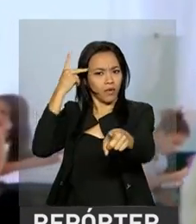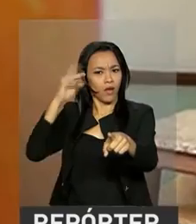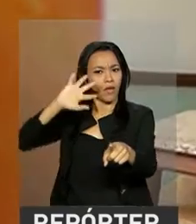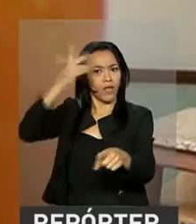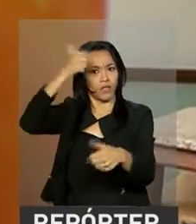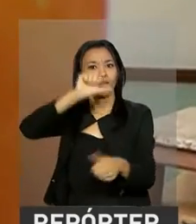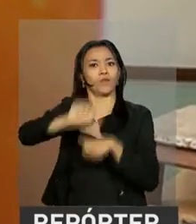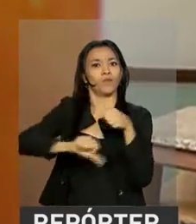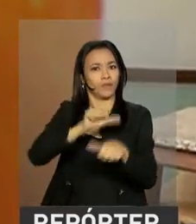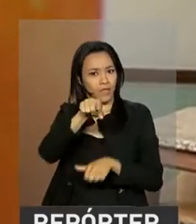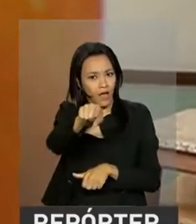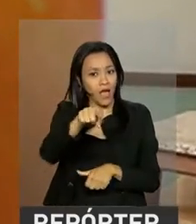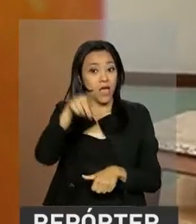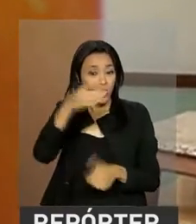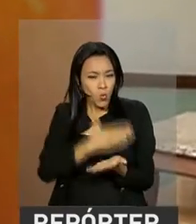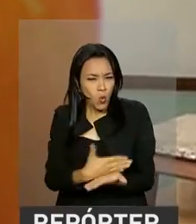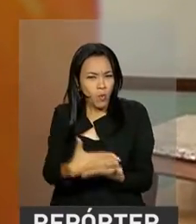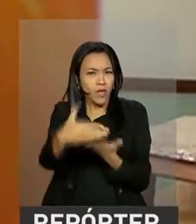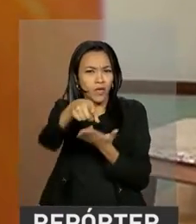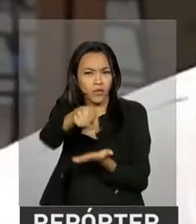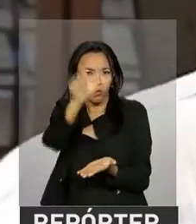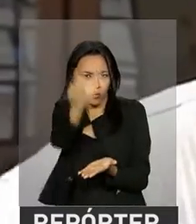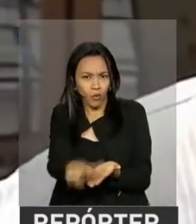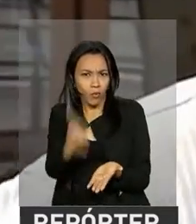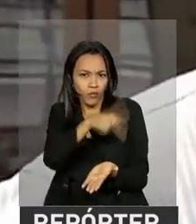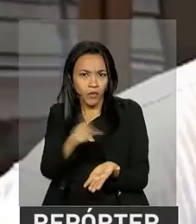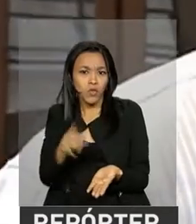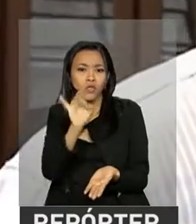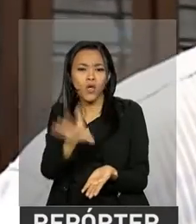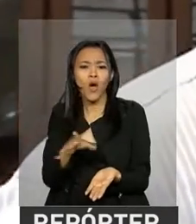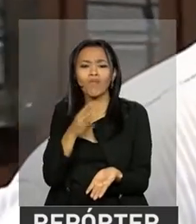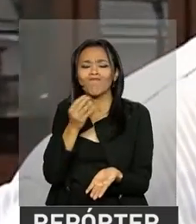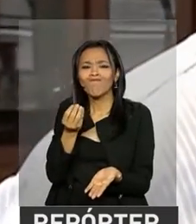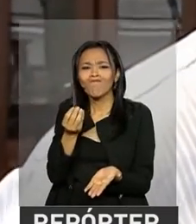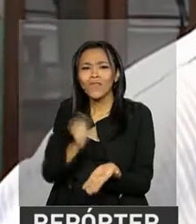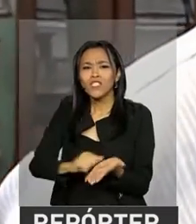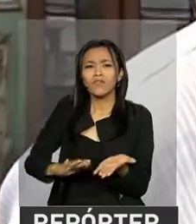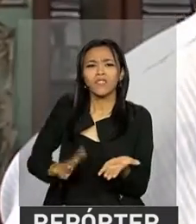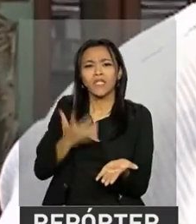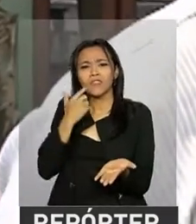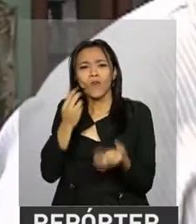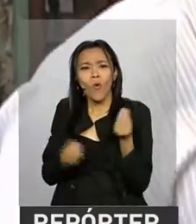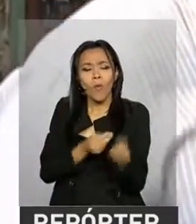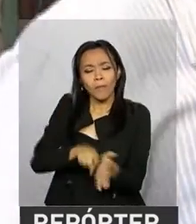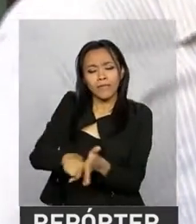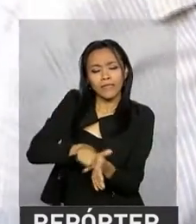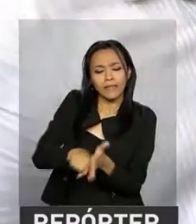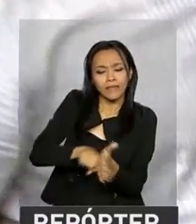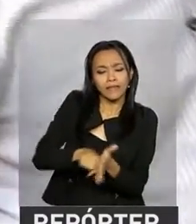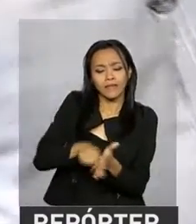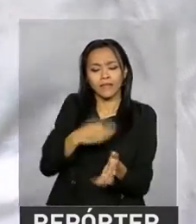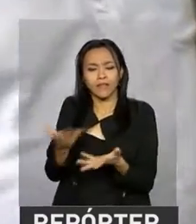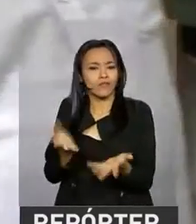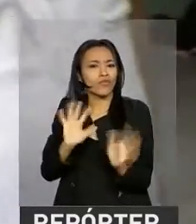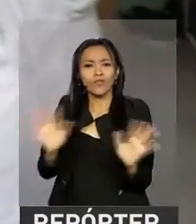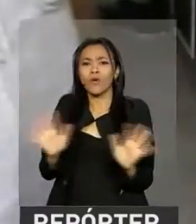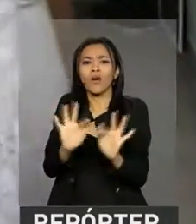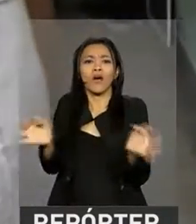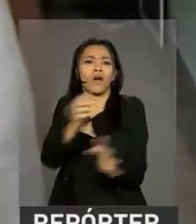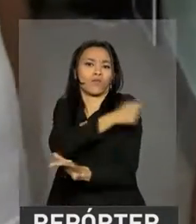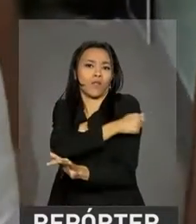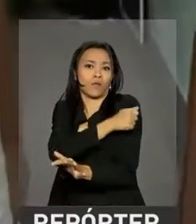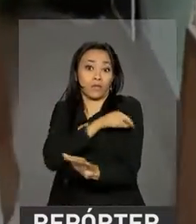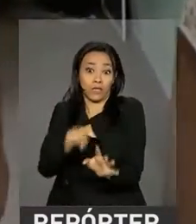essa escrita. No início, o professor Cândido de Moura queria apenas desenvolver uma atividade de iniciação científica com os alunos. A ideia